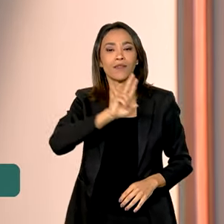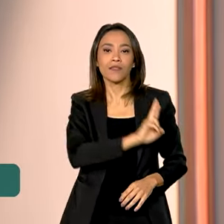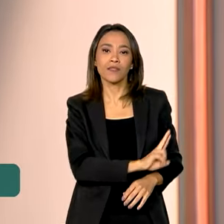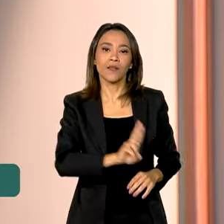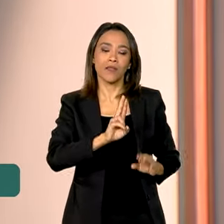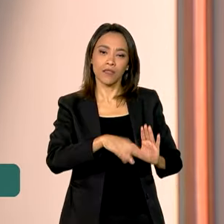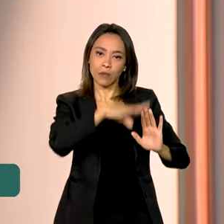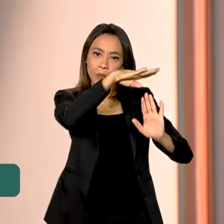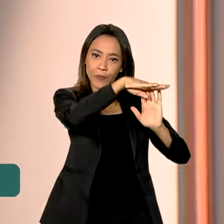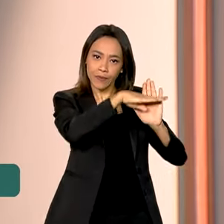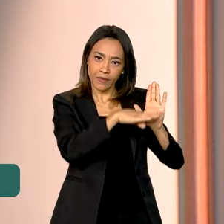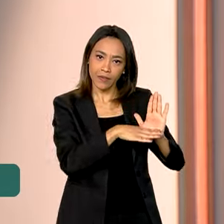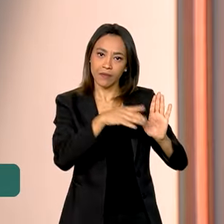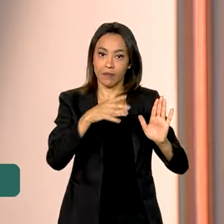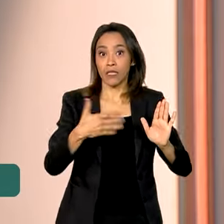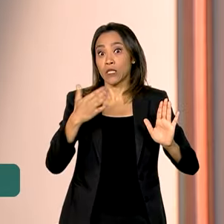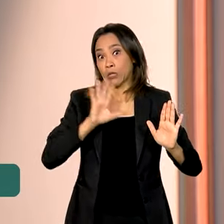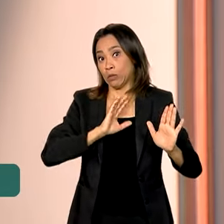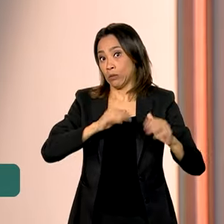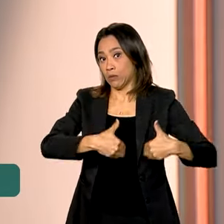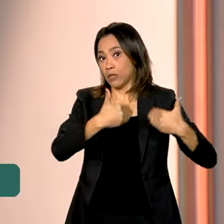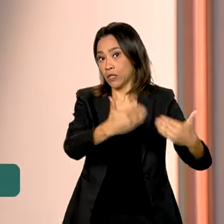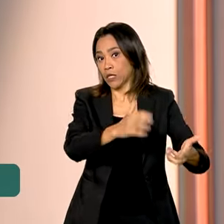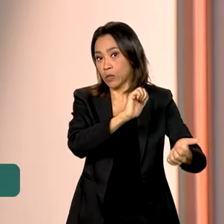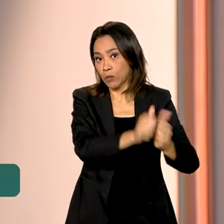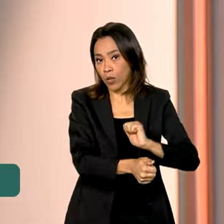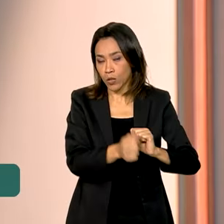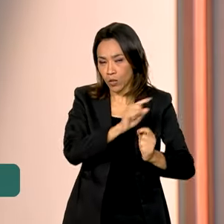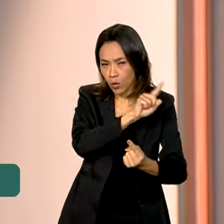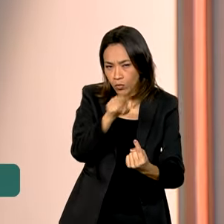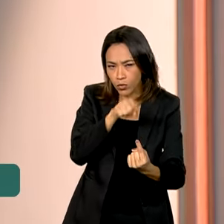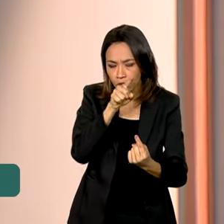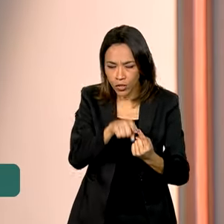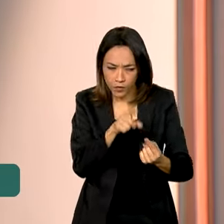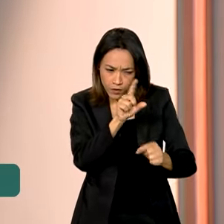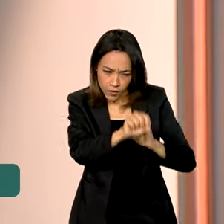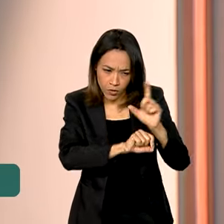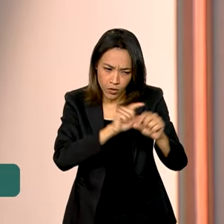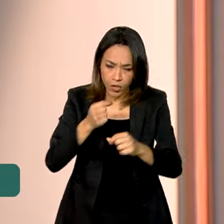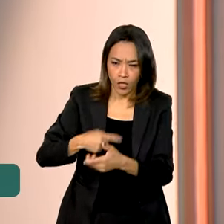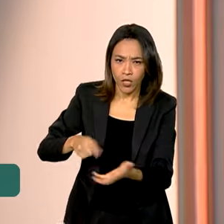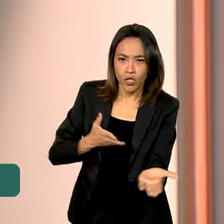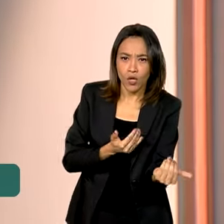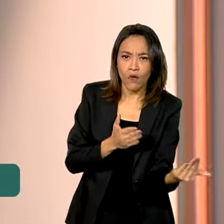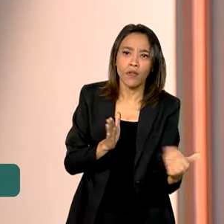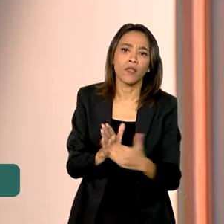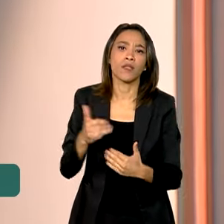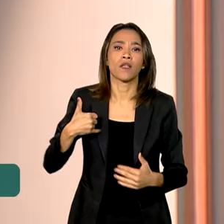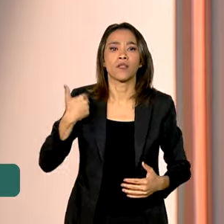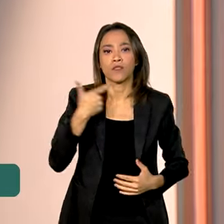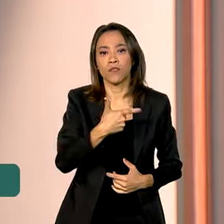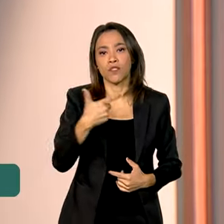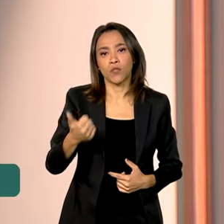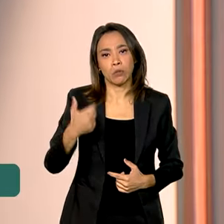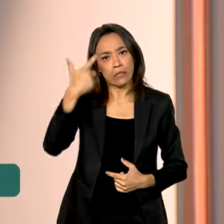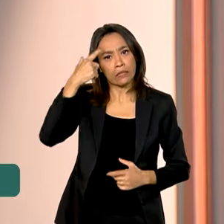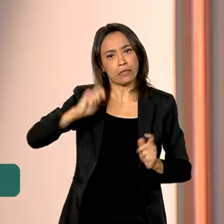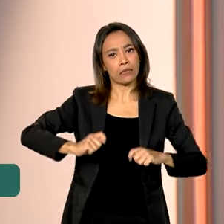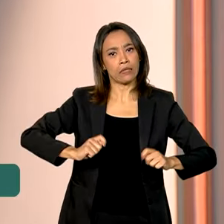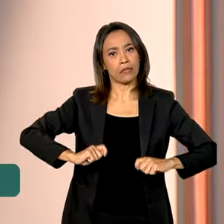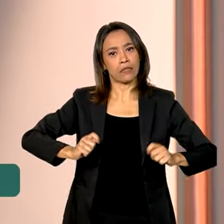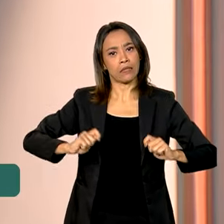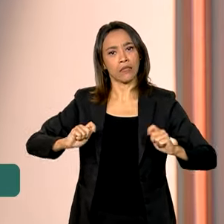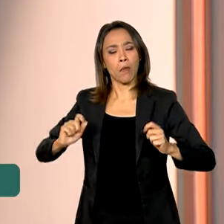pelo Ministério do Esporte. A ideia é identificar jovens atletas de até 21 anos de idade com potencial para se